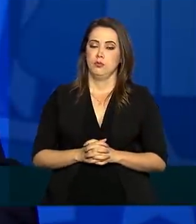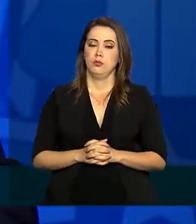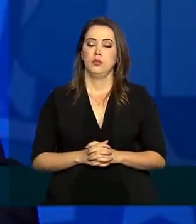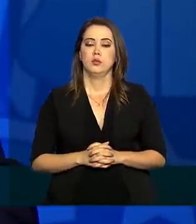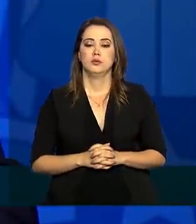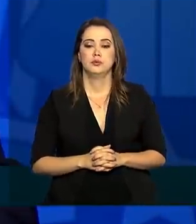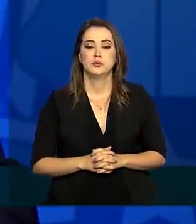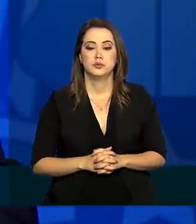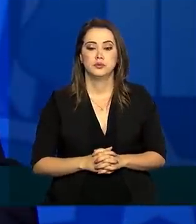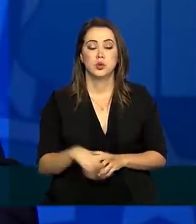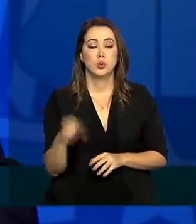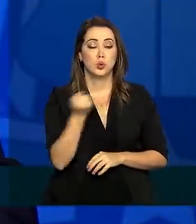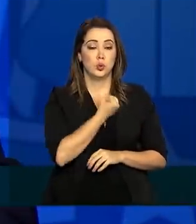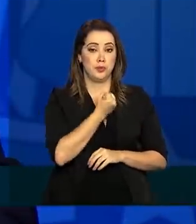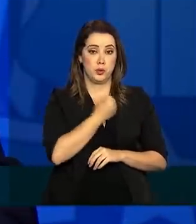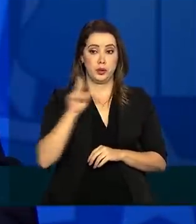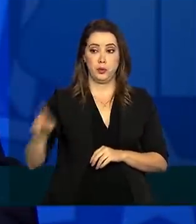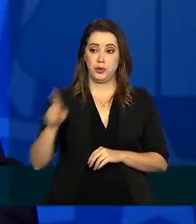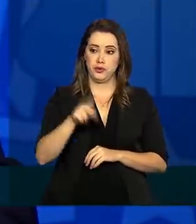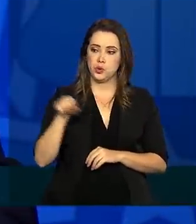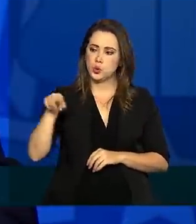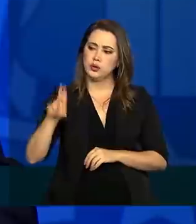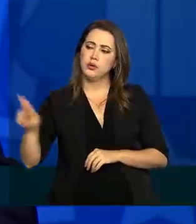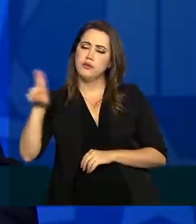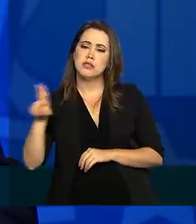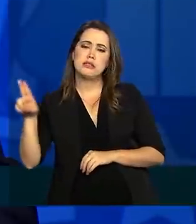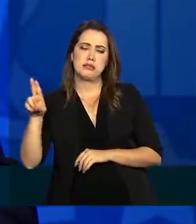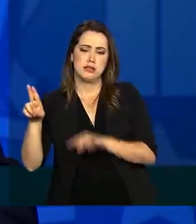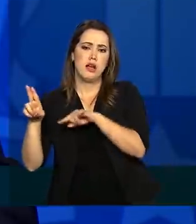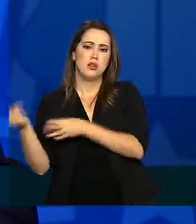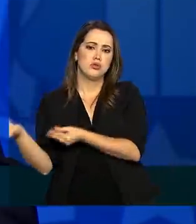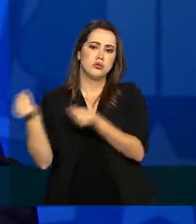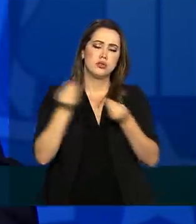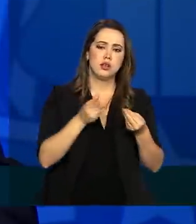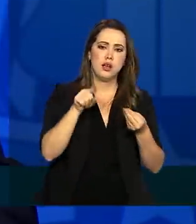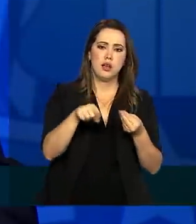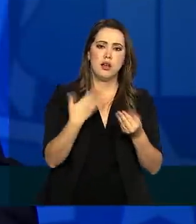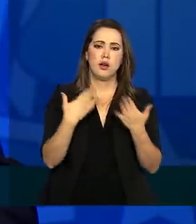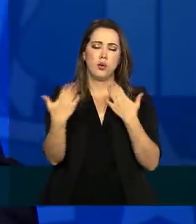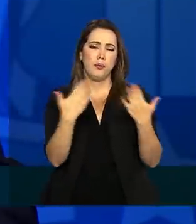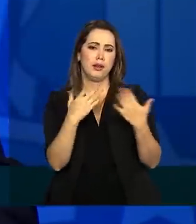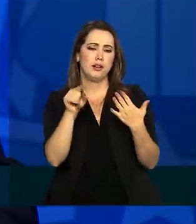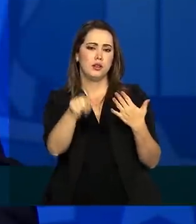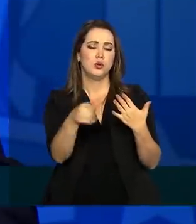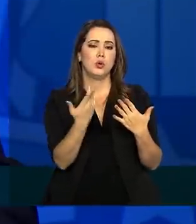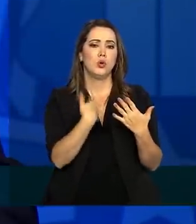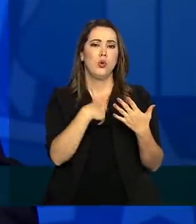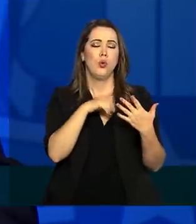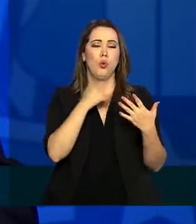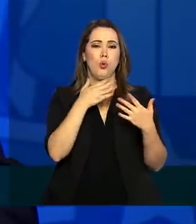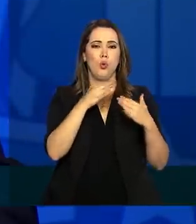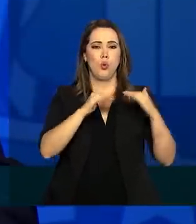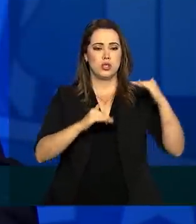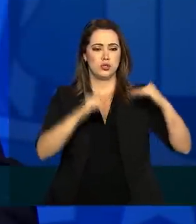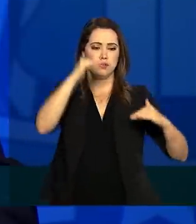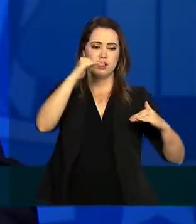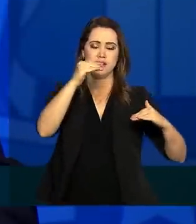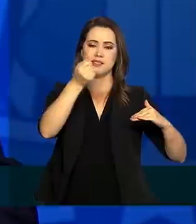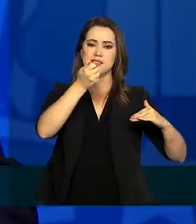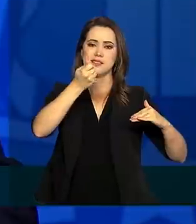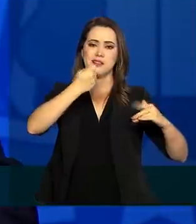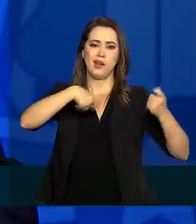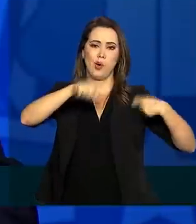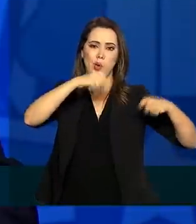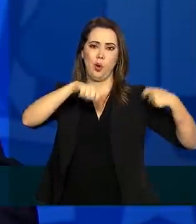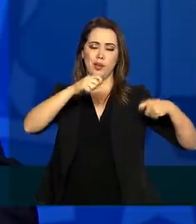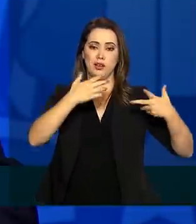O dado que o professor nos traz hoje é referente à análise em relação ao nível socioeconômico. O avanço da doença sobre os mais pobres